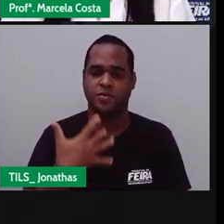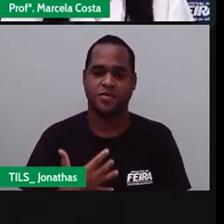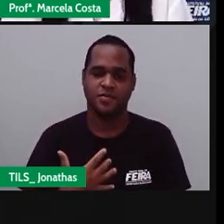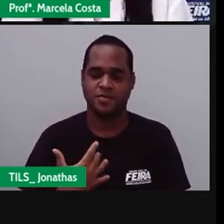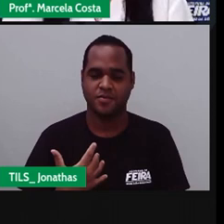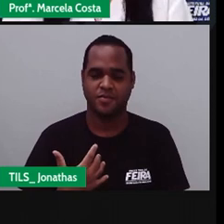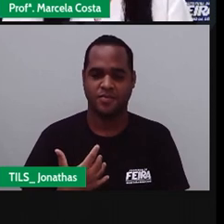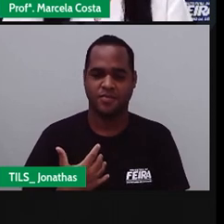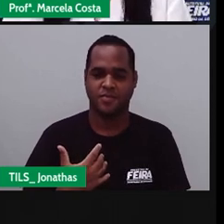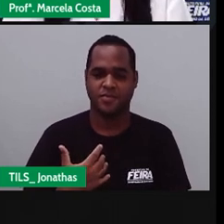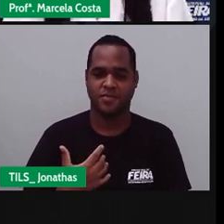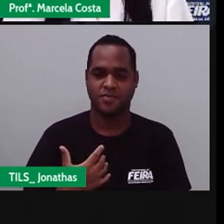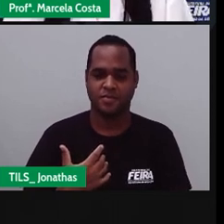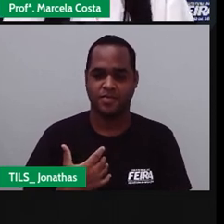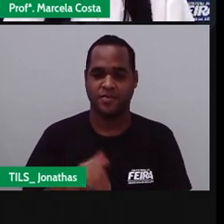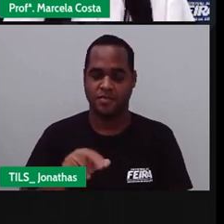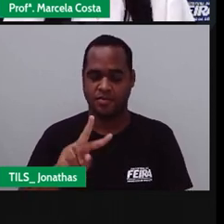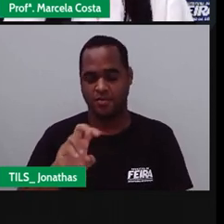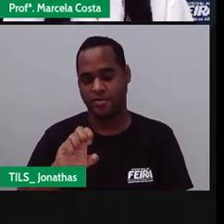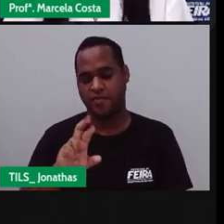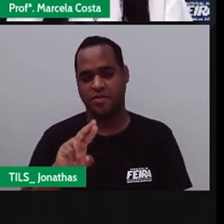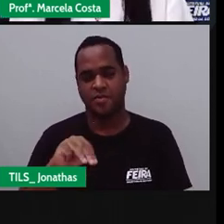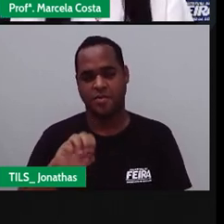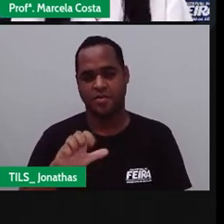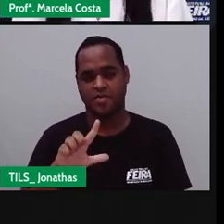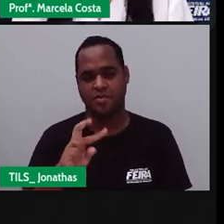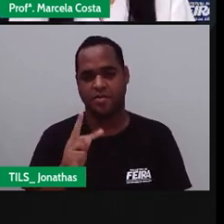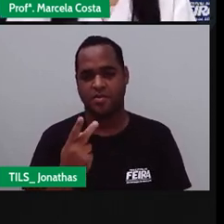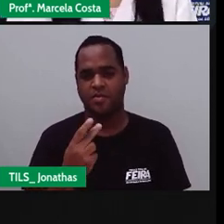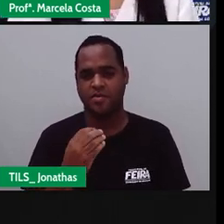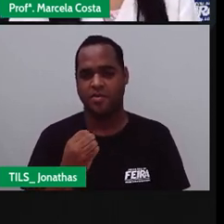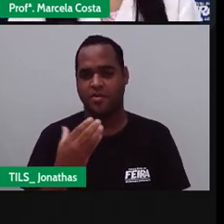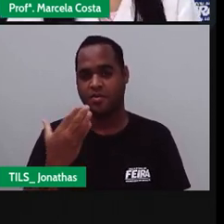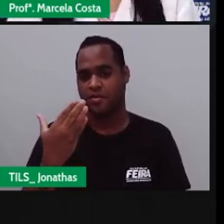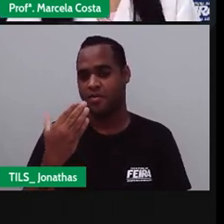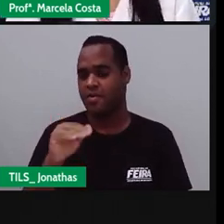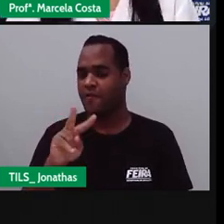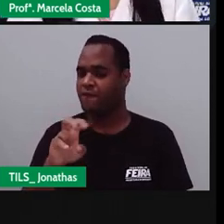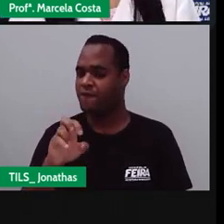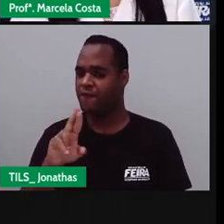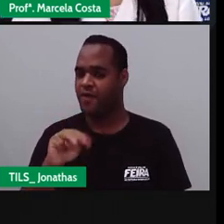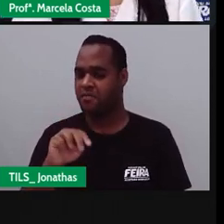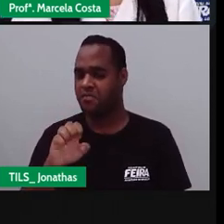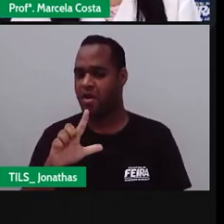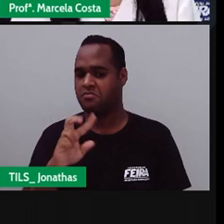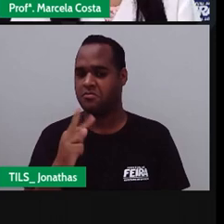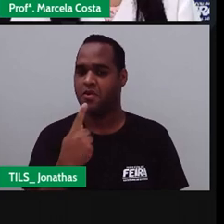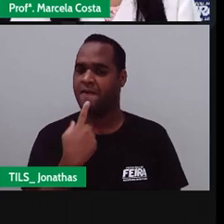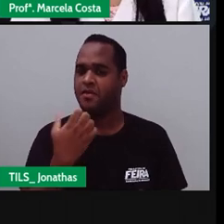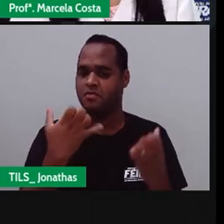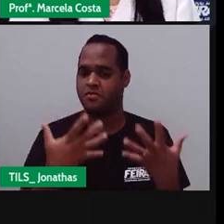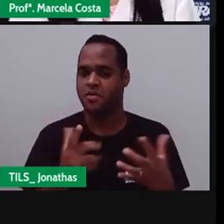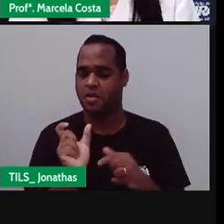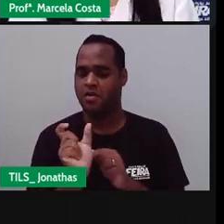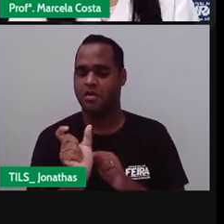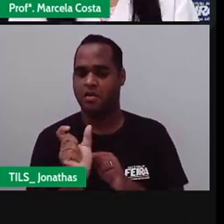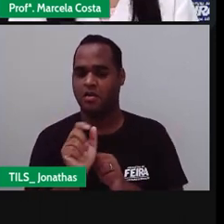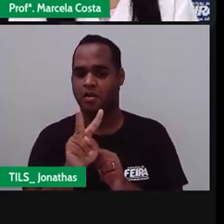Também Tem aqui Vermelho Que está Iniciada Com a sílaba